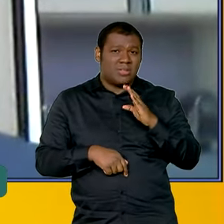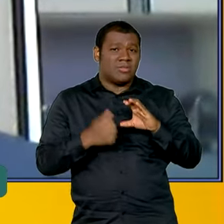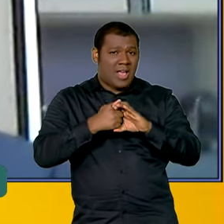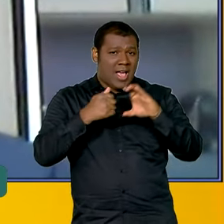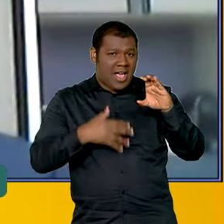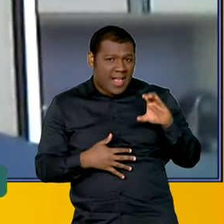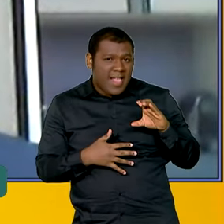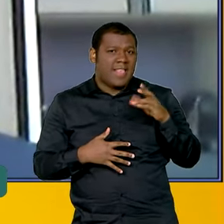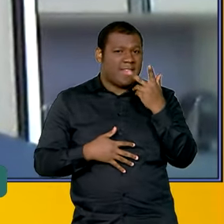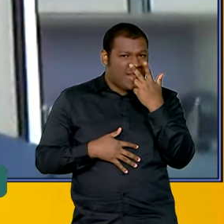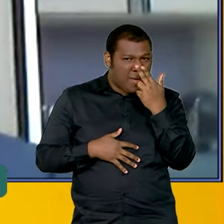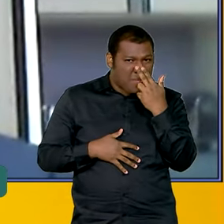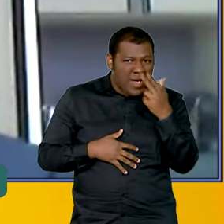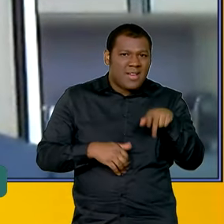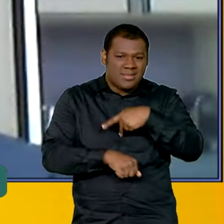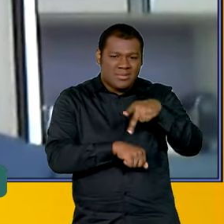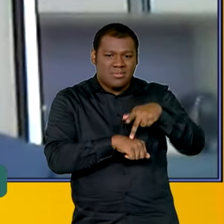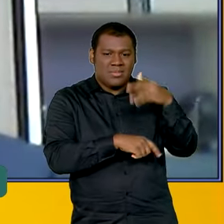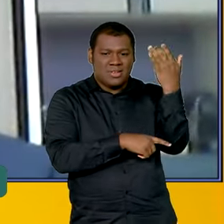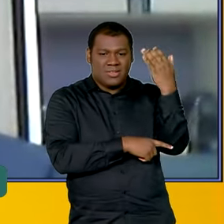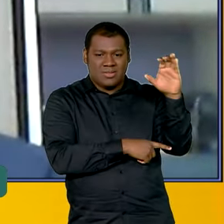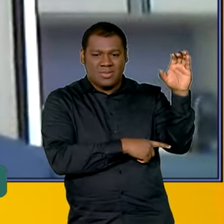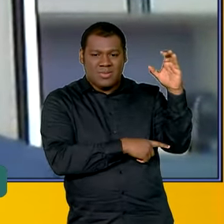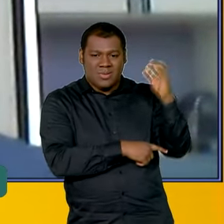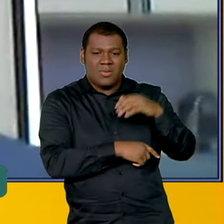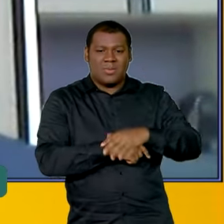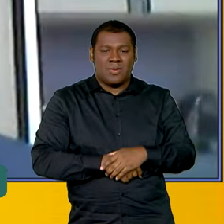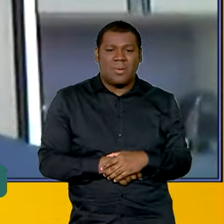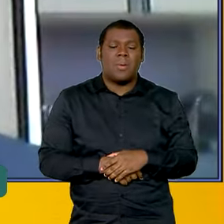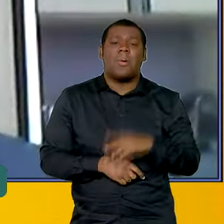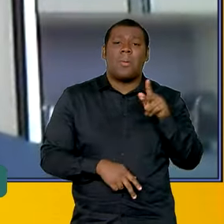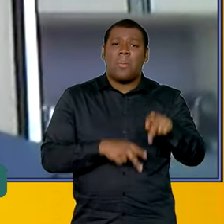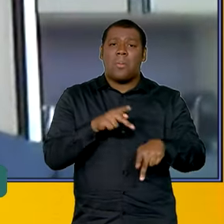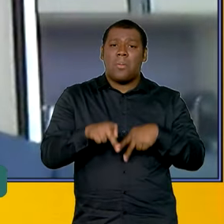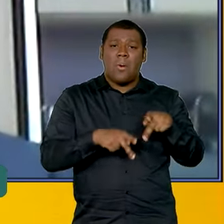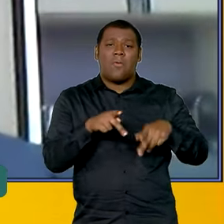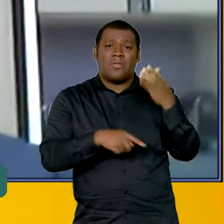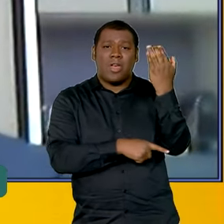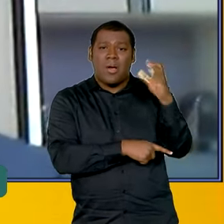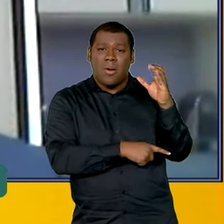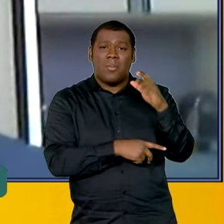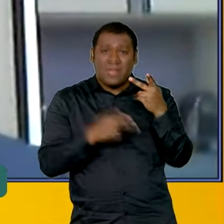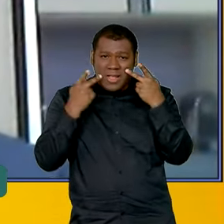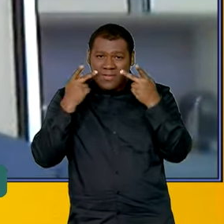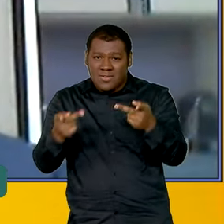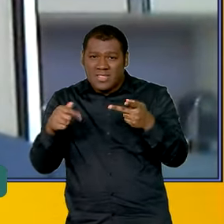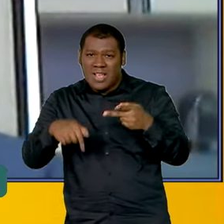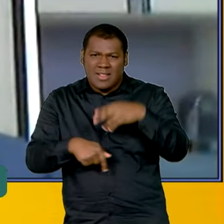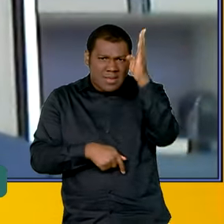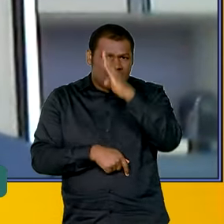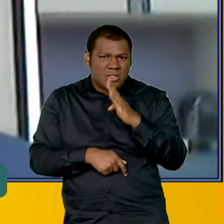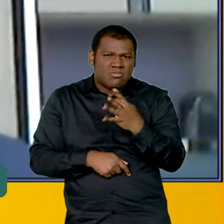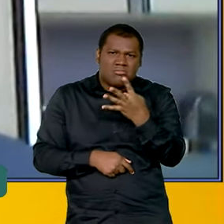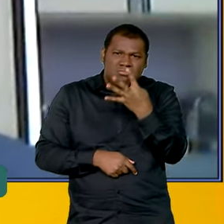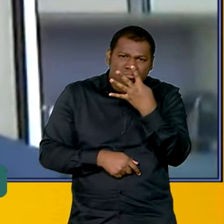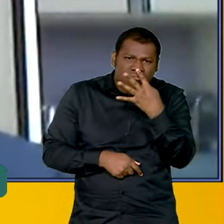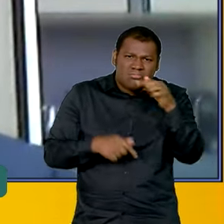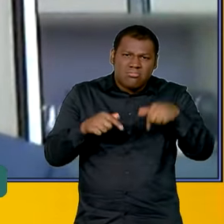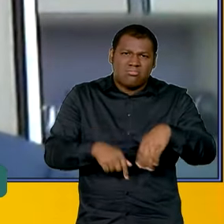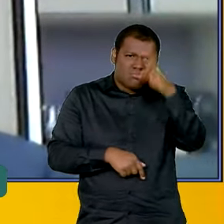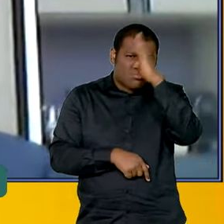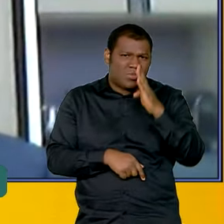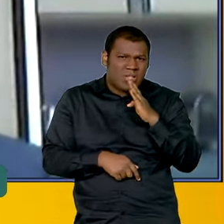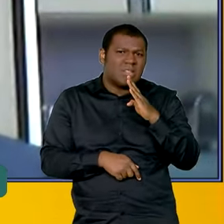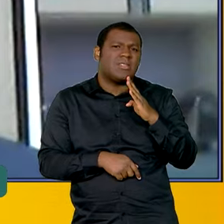sempre têm ressaltado, qualquer colombiano que chega ao Brasil, mas ele, ao mesmo tempo, pondera que o Brasil